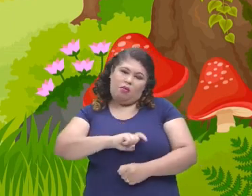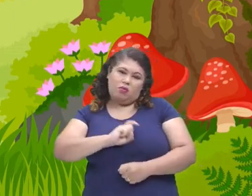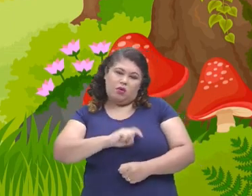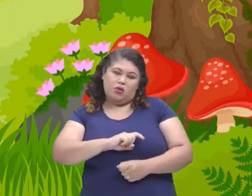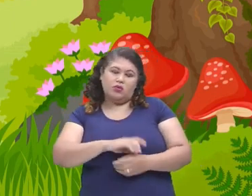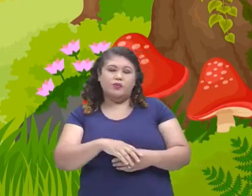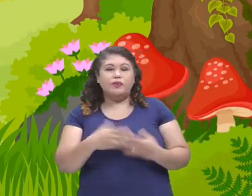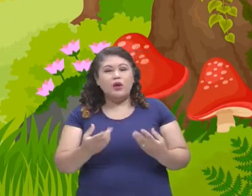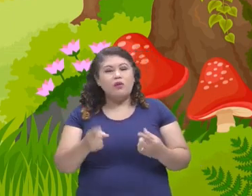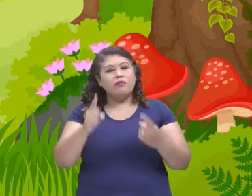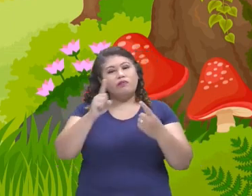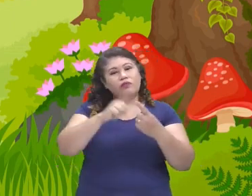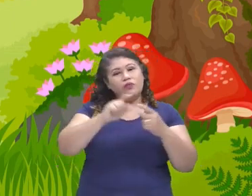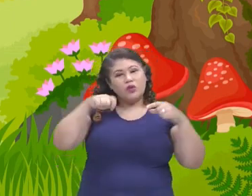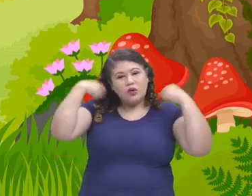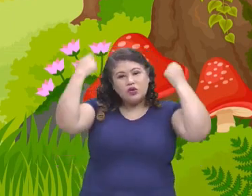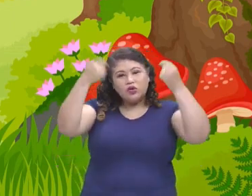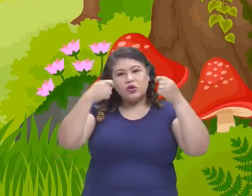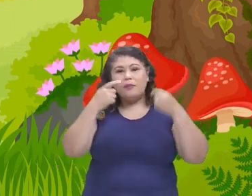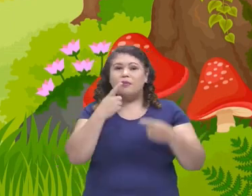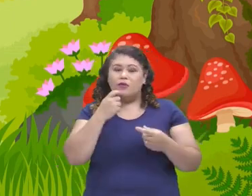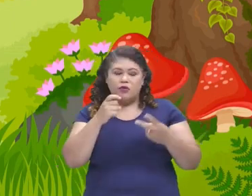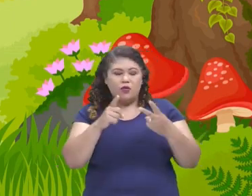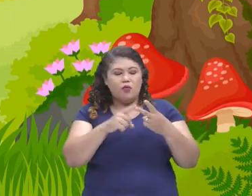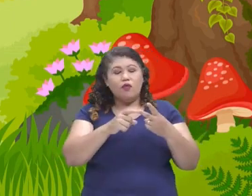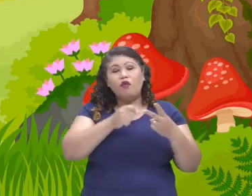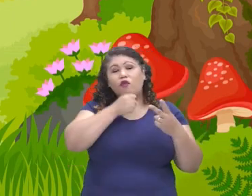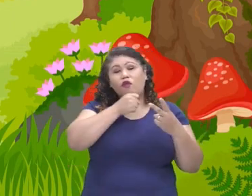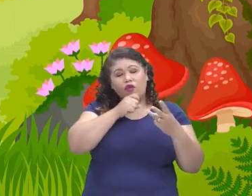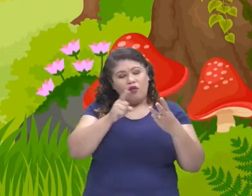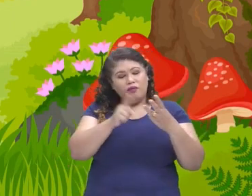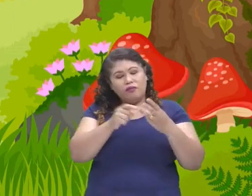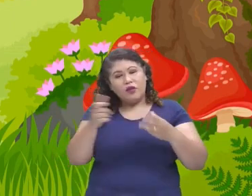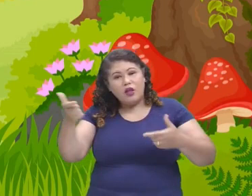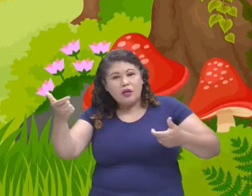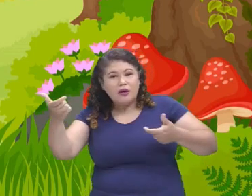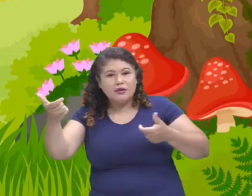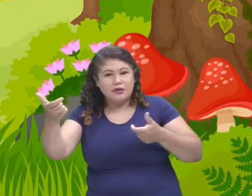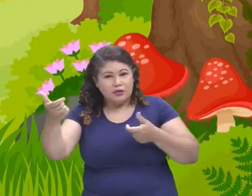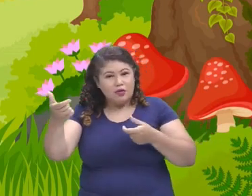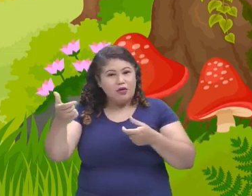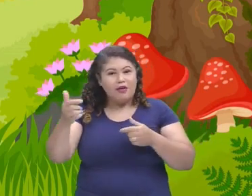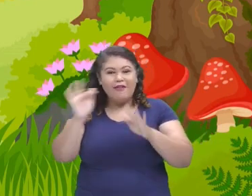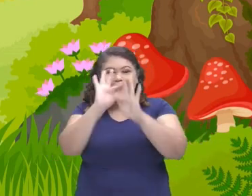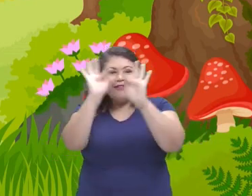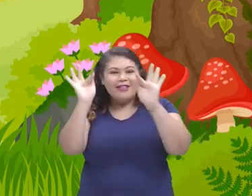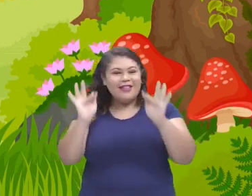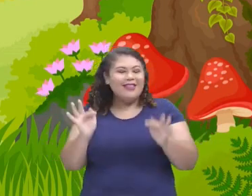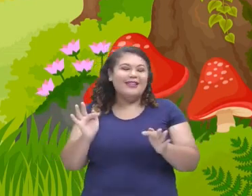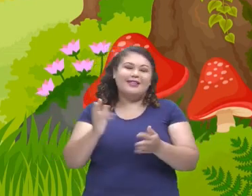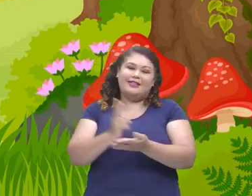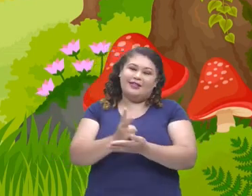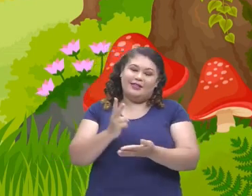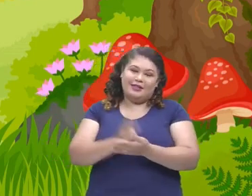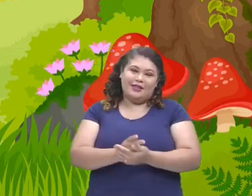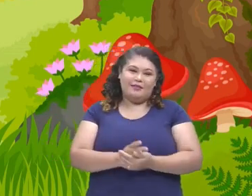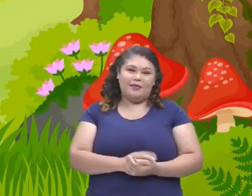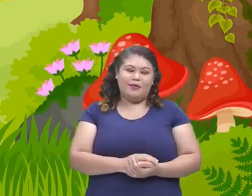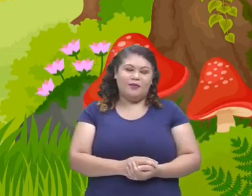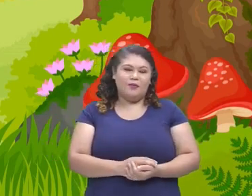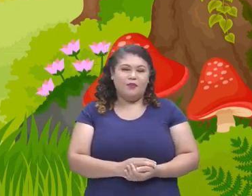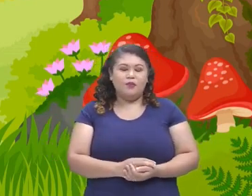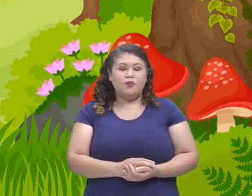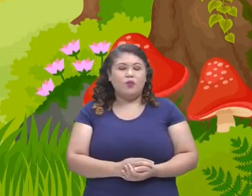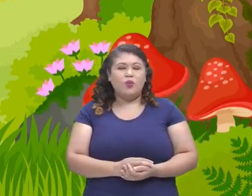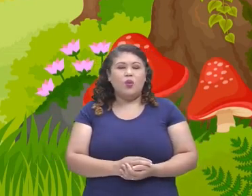vovozinha e também o caçador ficaram felizes para sempre. Quais foram as coisas que nós